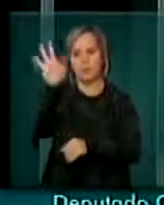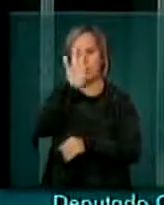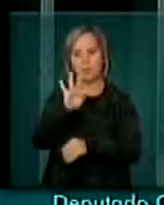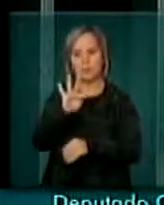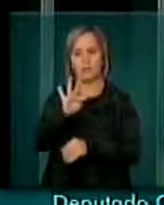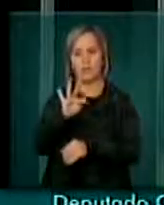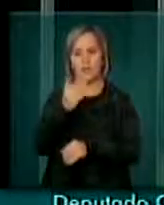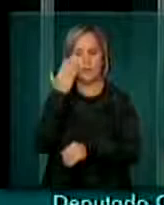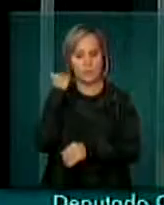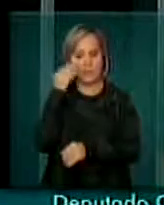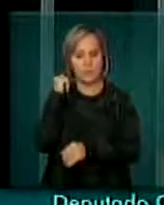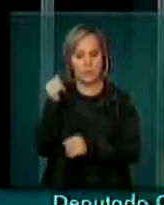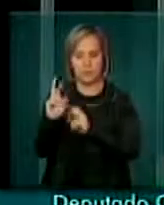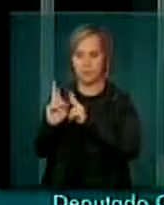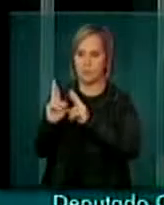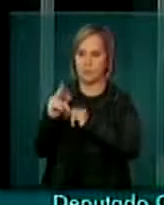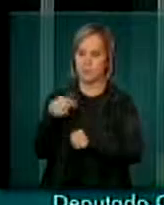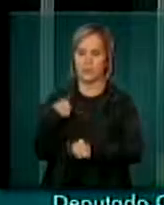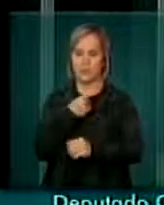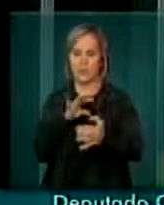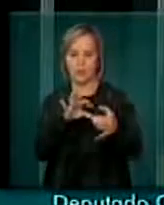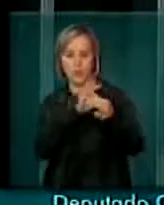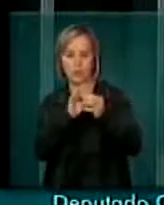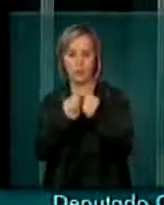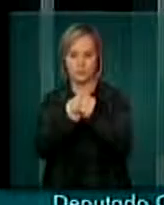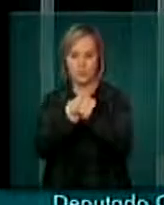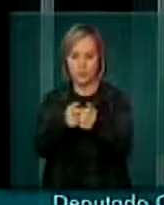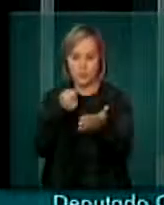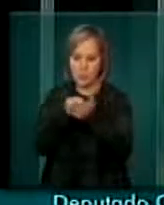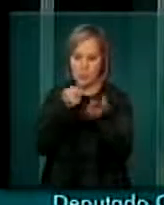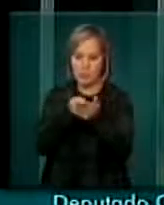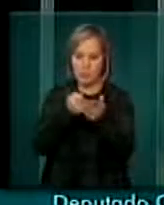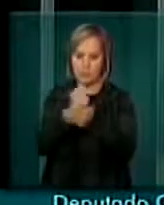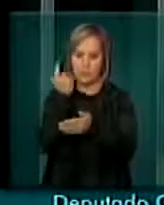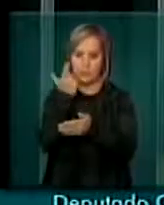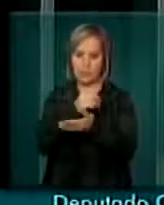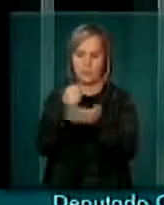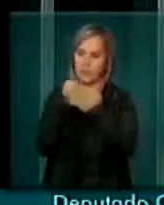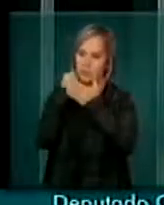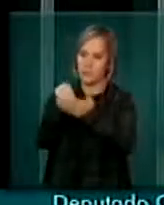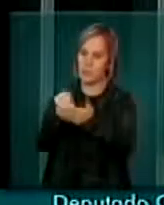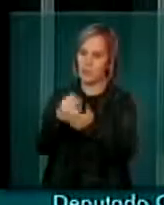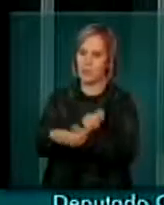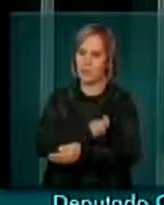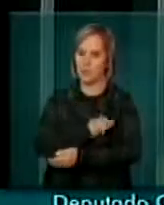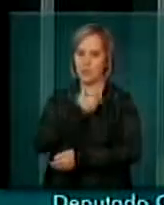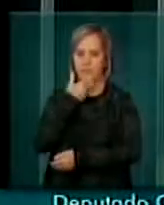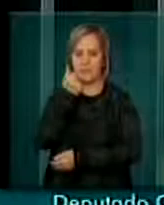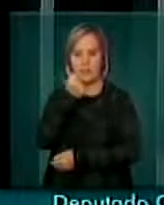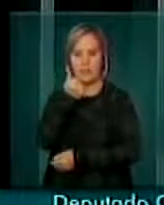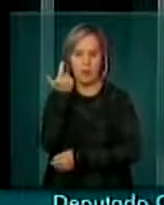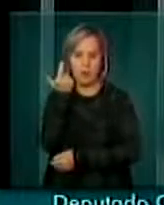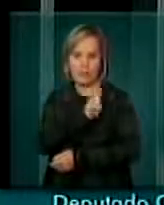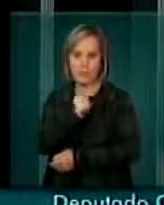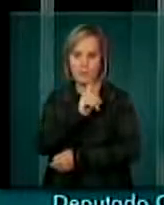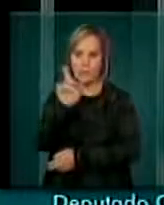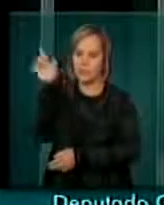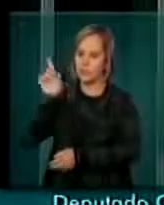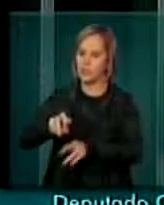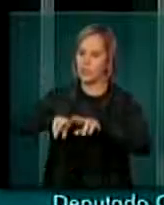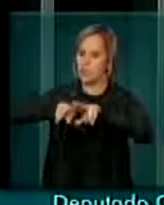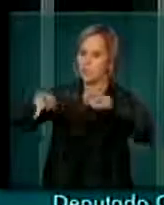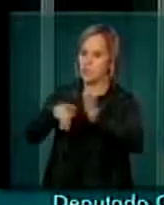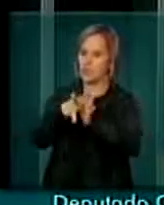perspectiva de que todos nós estamos coesos, unidos, no objetivo de poder garantir conquistas e direitos à